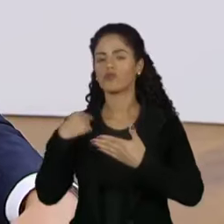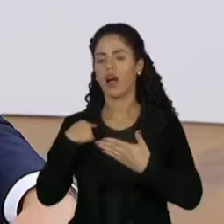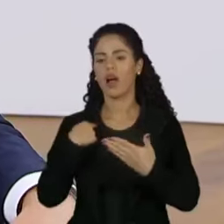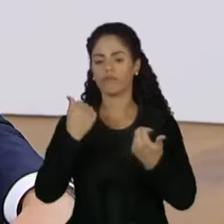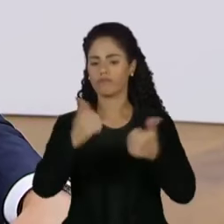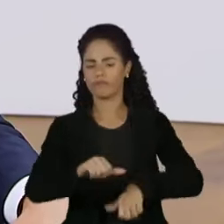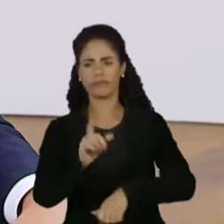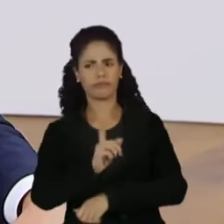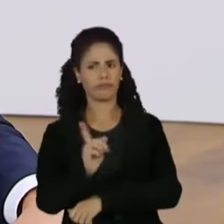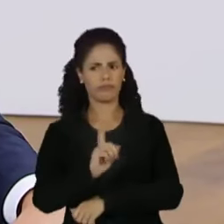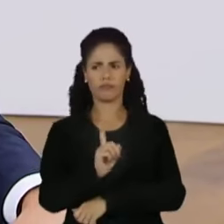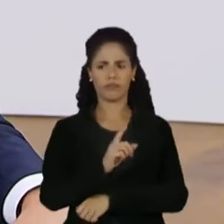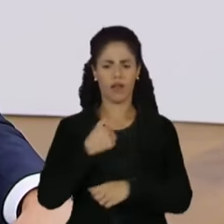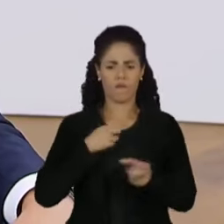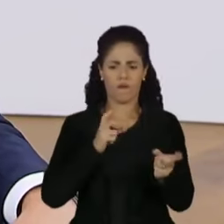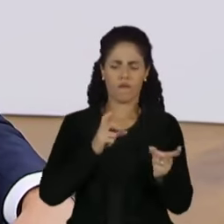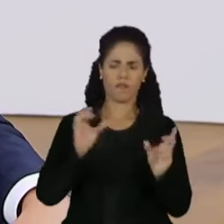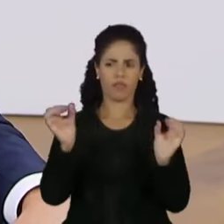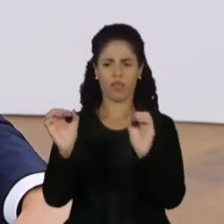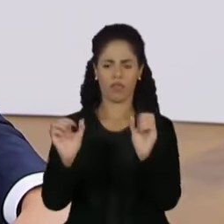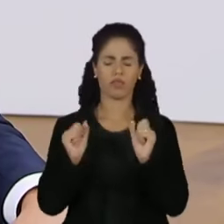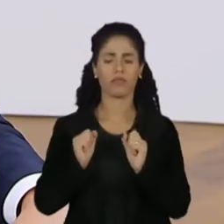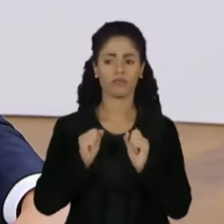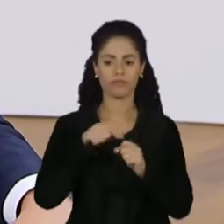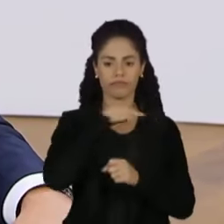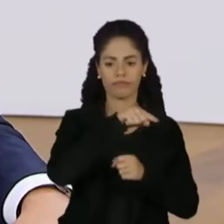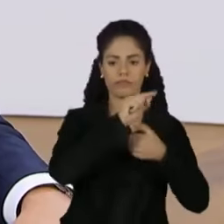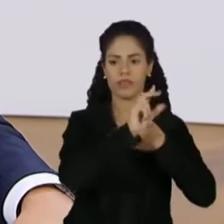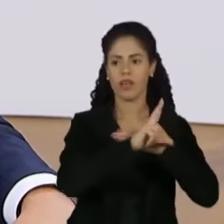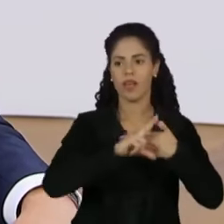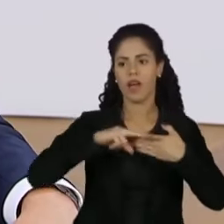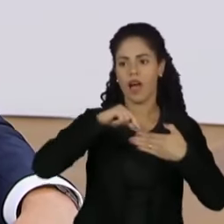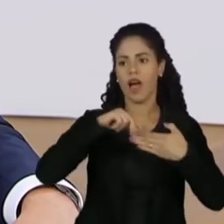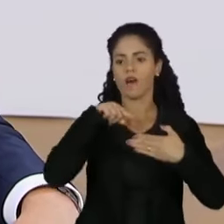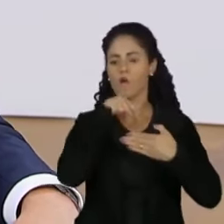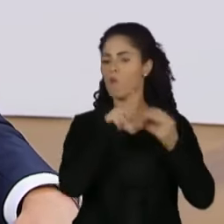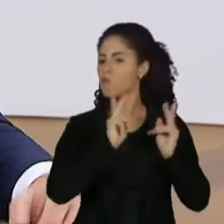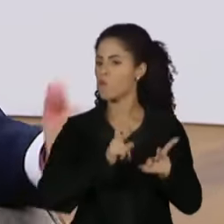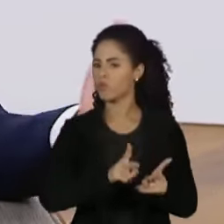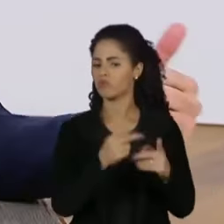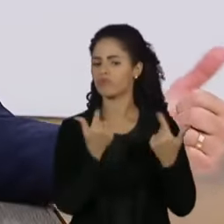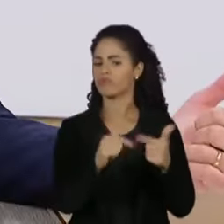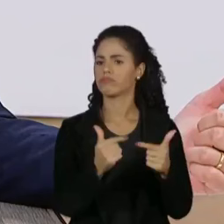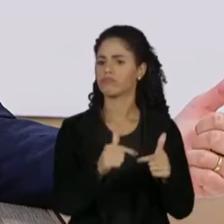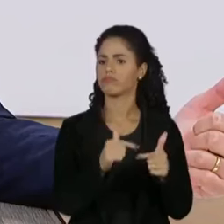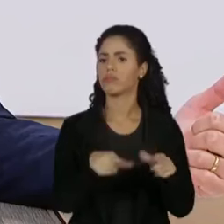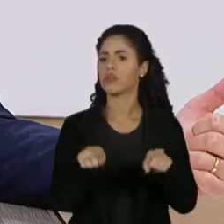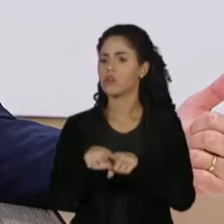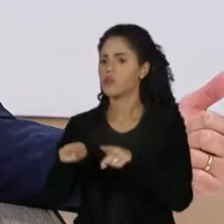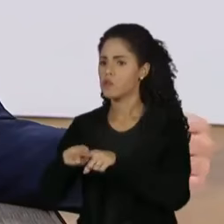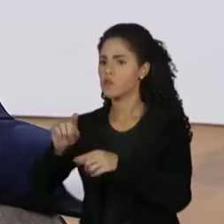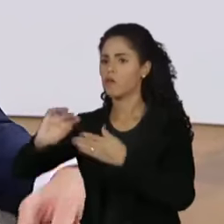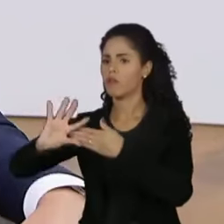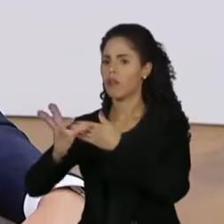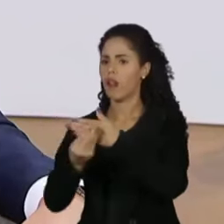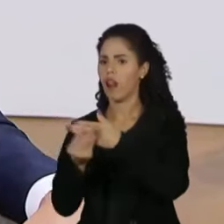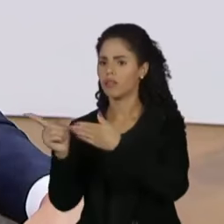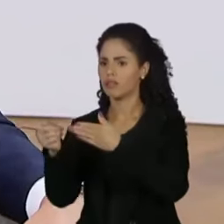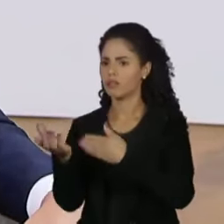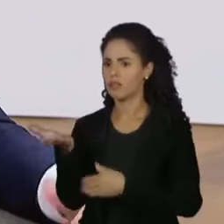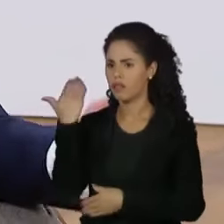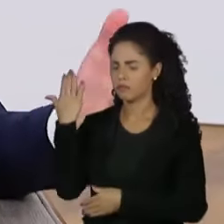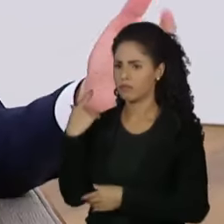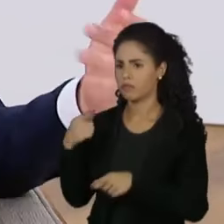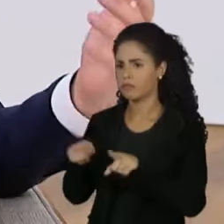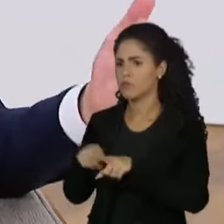possibilidade de compra. Eu penso que a Gol vai sair muito maior desse processo como a Latam lá atrás saiu. Eu